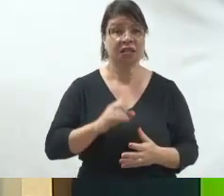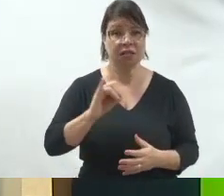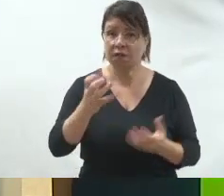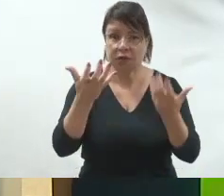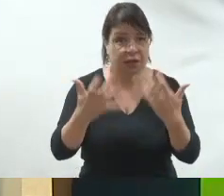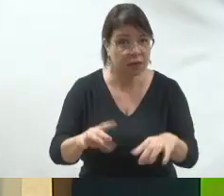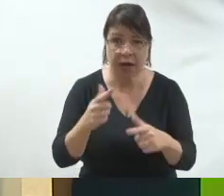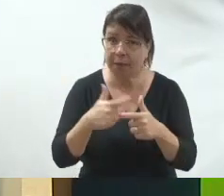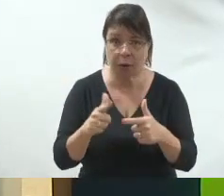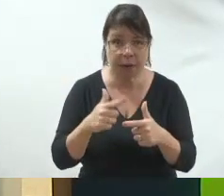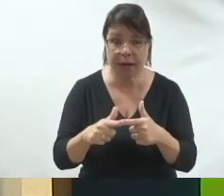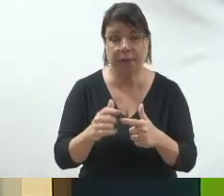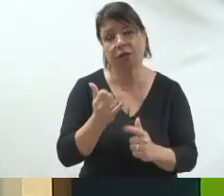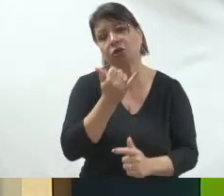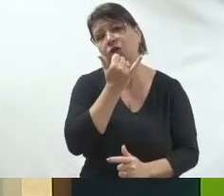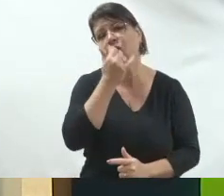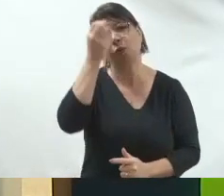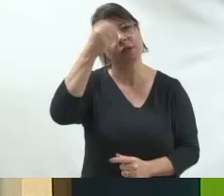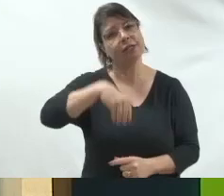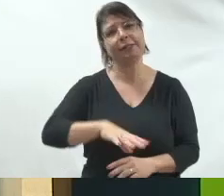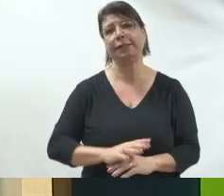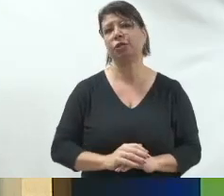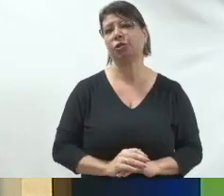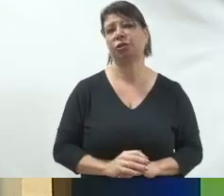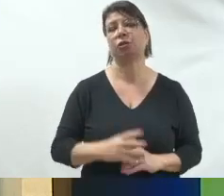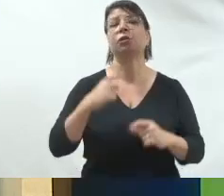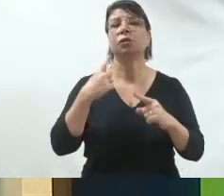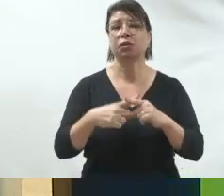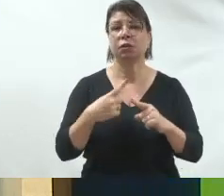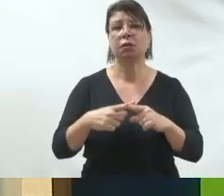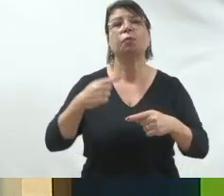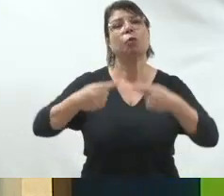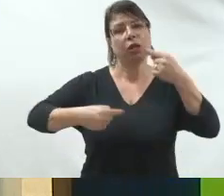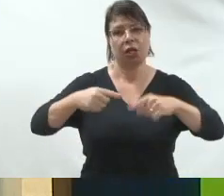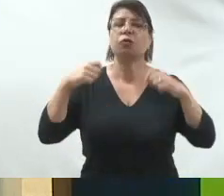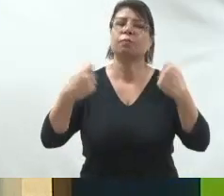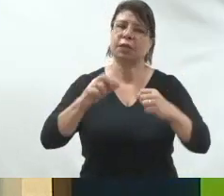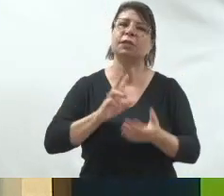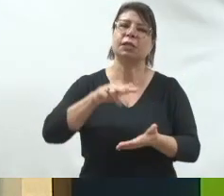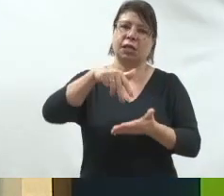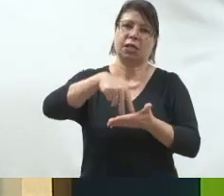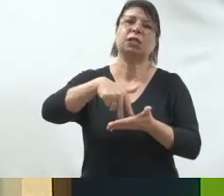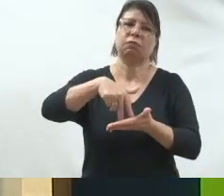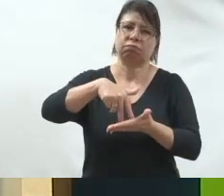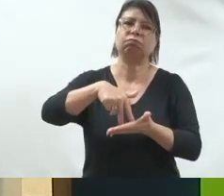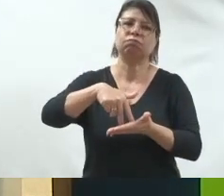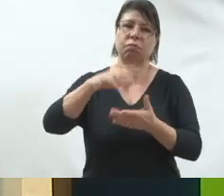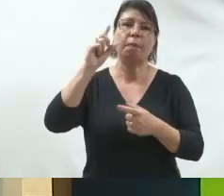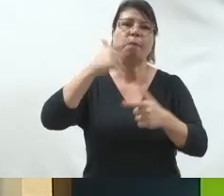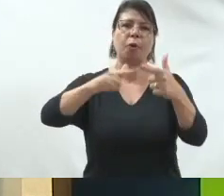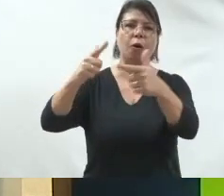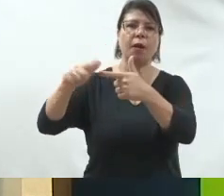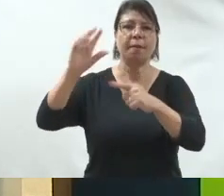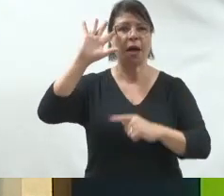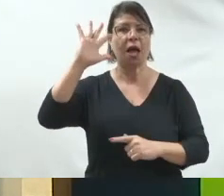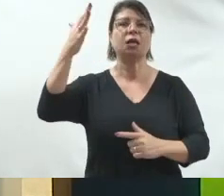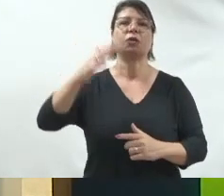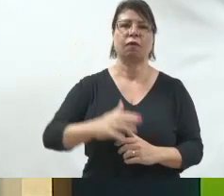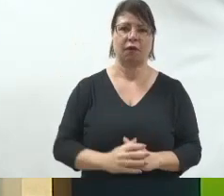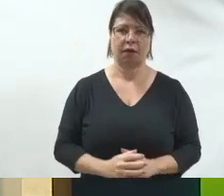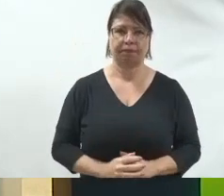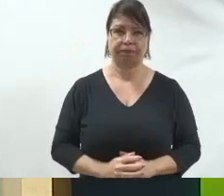um aspecto muito importante, porque isso vai ajudar a construir o seu discurso. E como é que você constrói o seu discurso? Você não identificou o eleitorado?